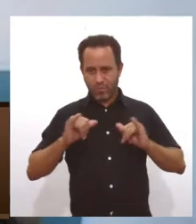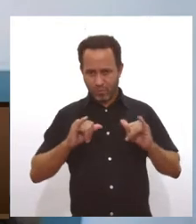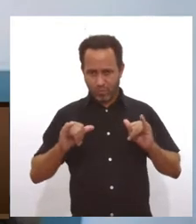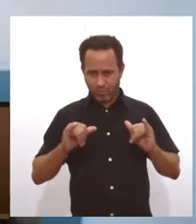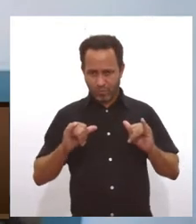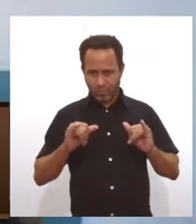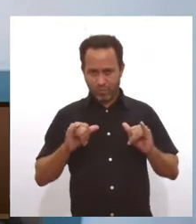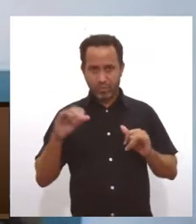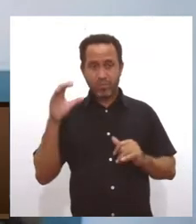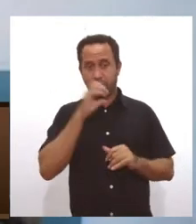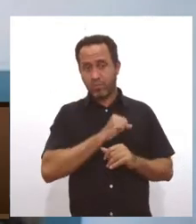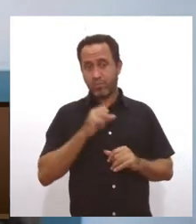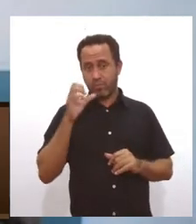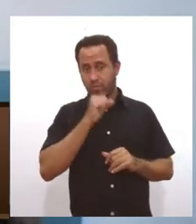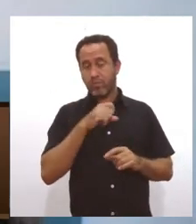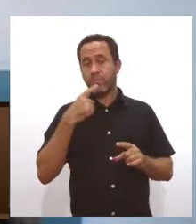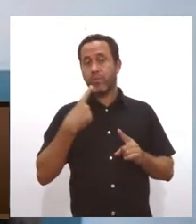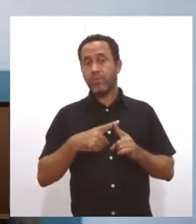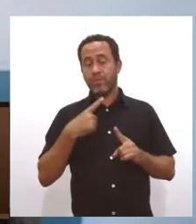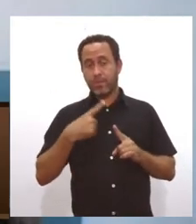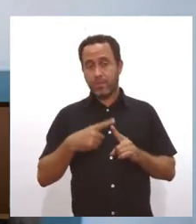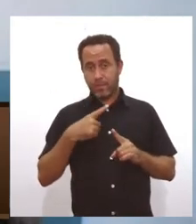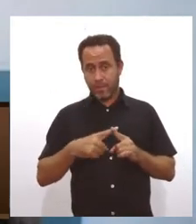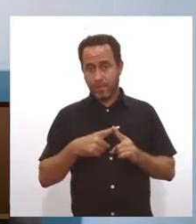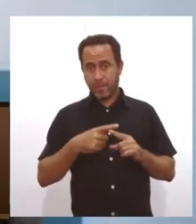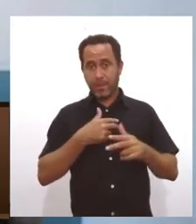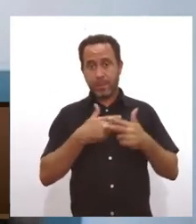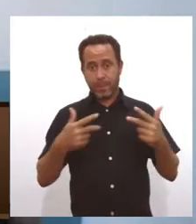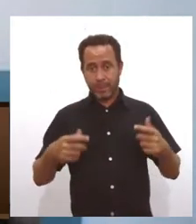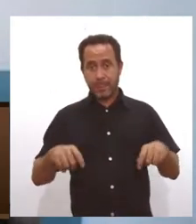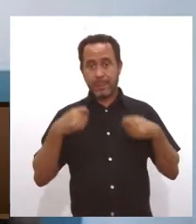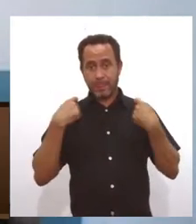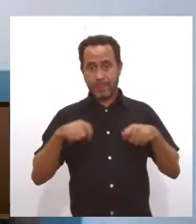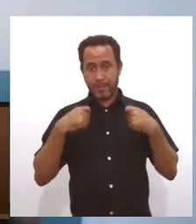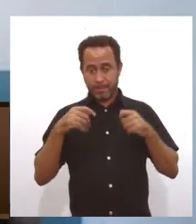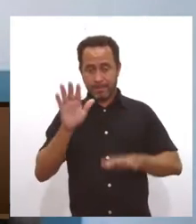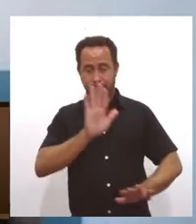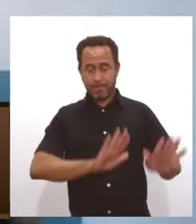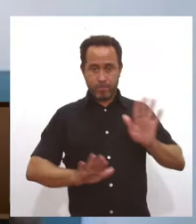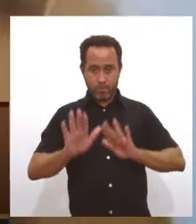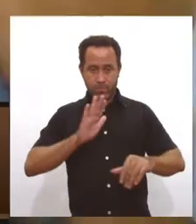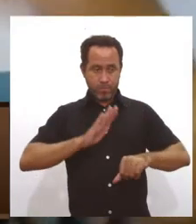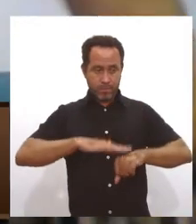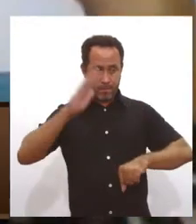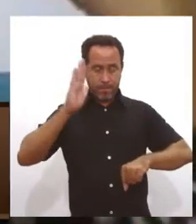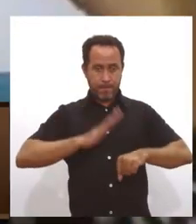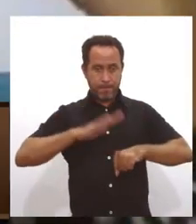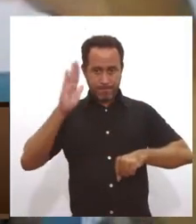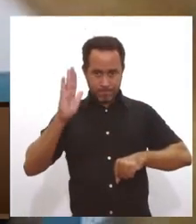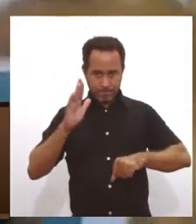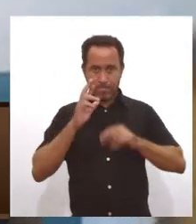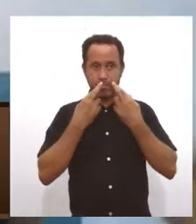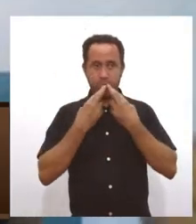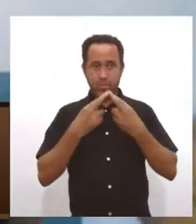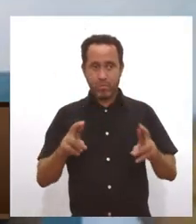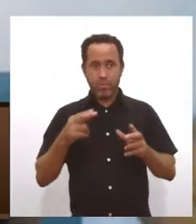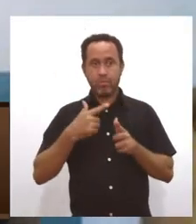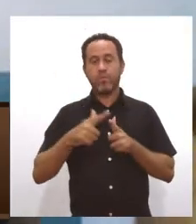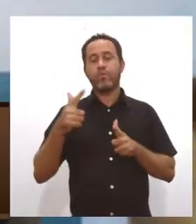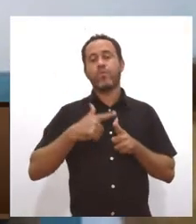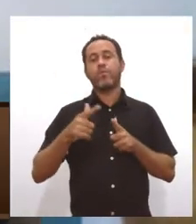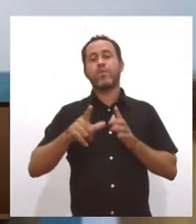mais rápida, por quê? É algo que precisaria de um cuidado maior para que a gente conseguisse também já resolver problemas